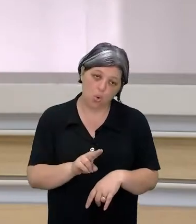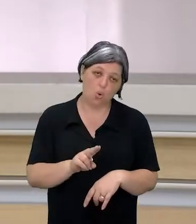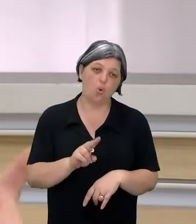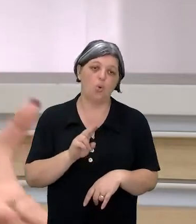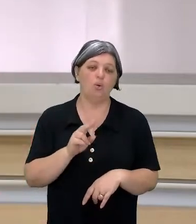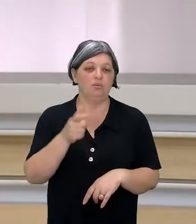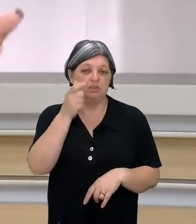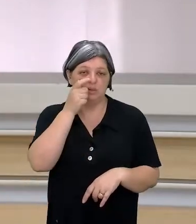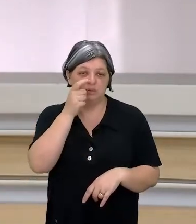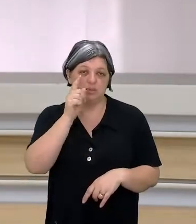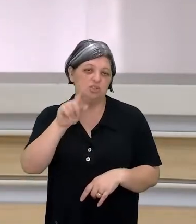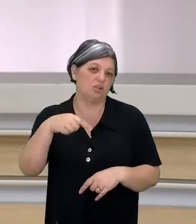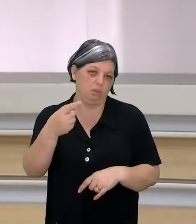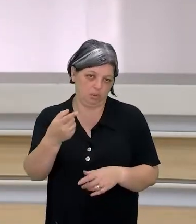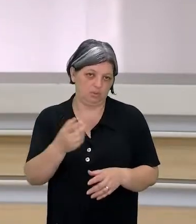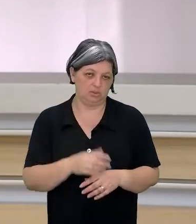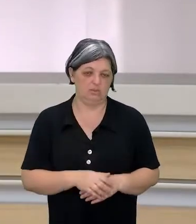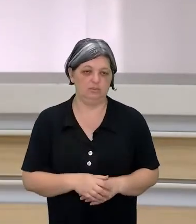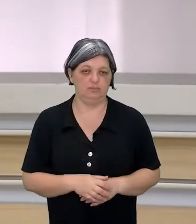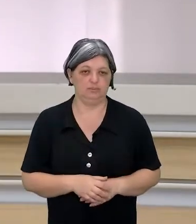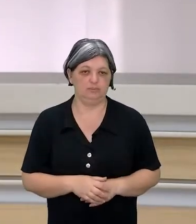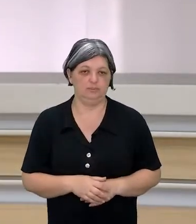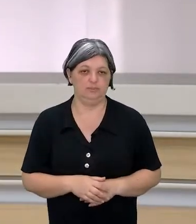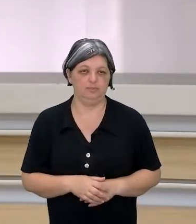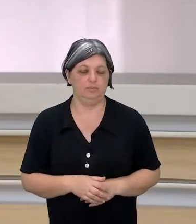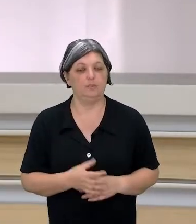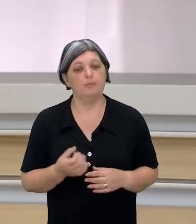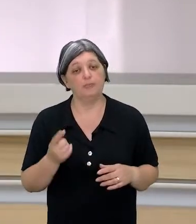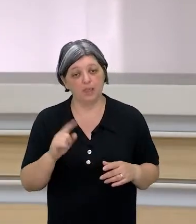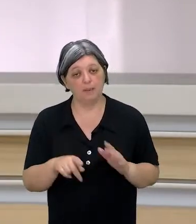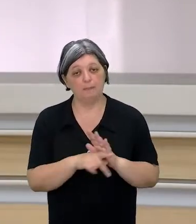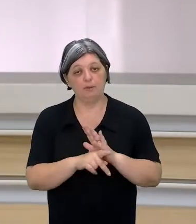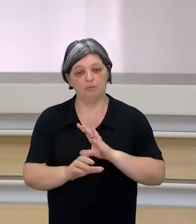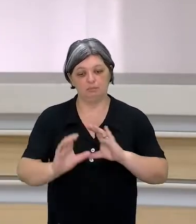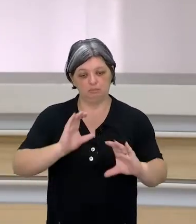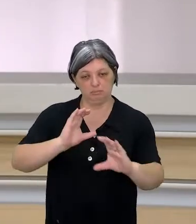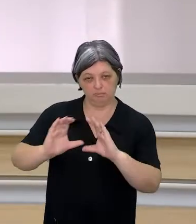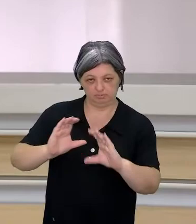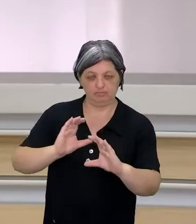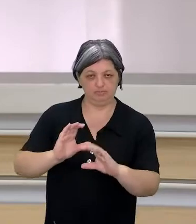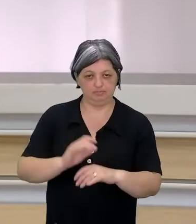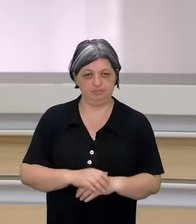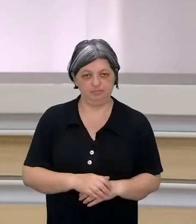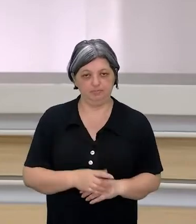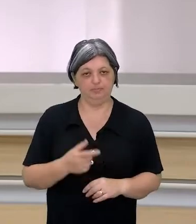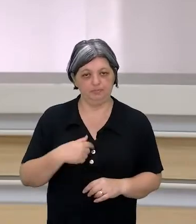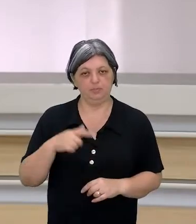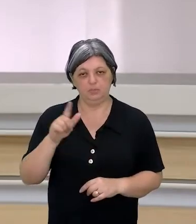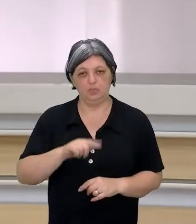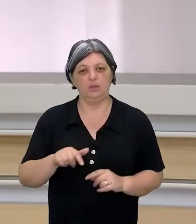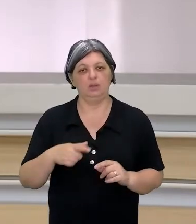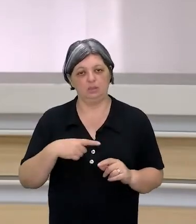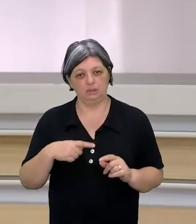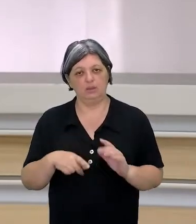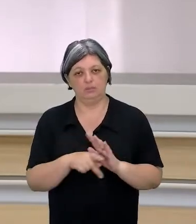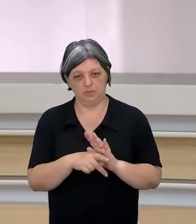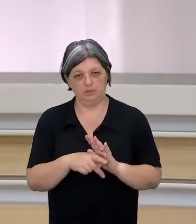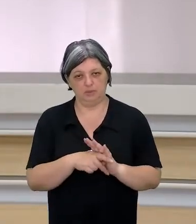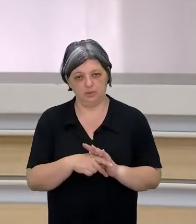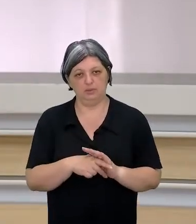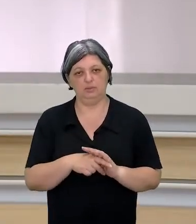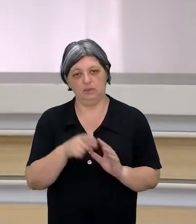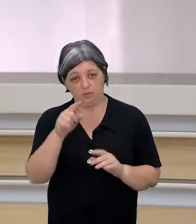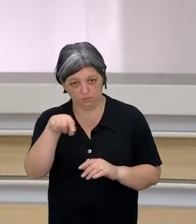você vai assistir ela em algum momento. Isso ainda é um ato de comunicar, por causa que, obviamente, eu tenho um receptor, que nesse caso